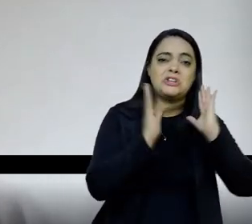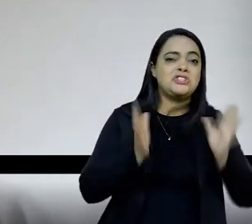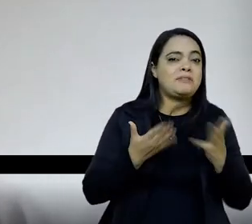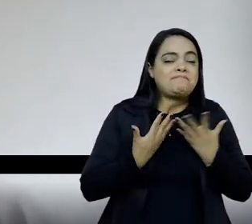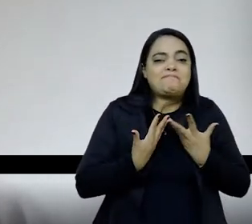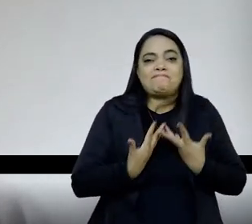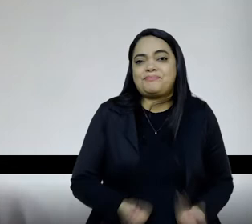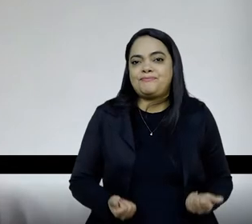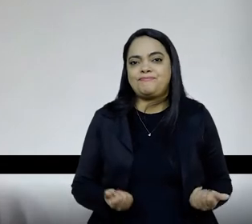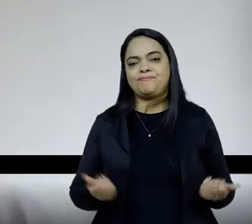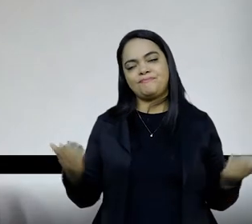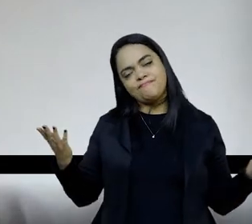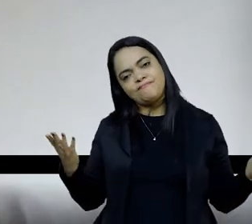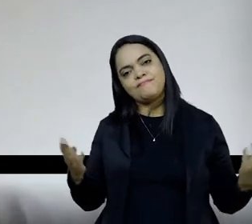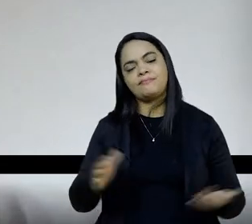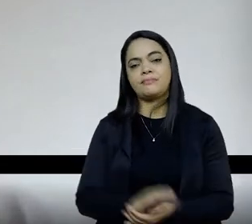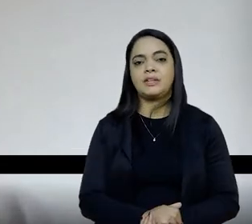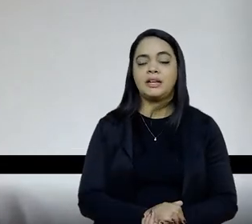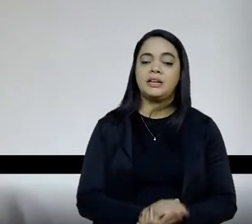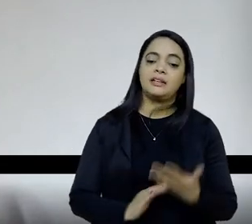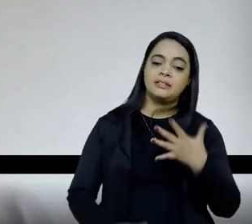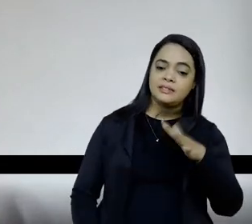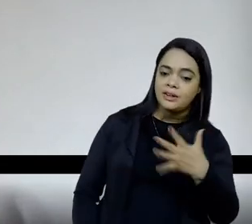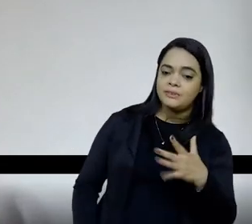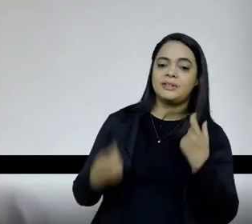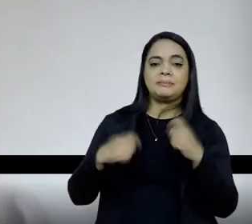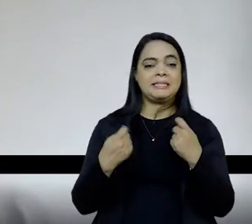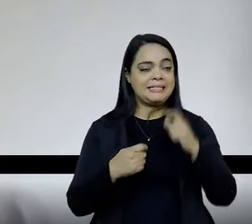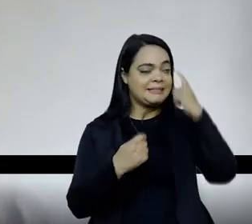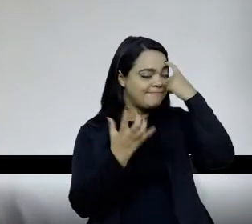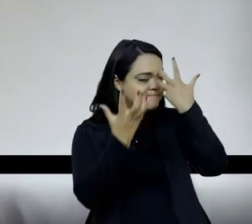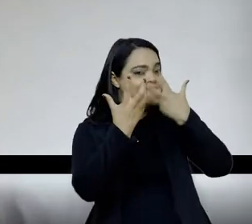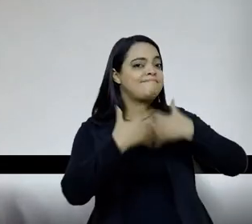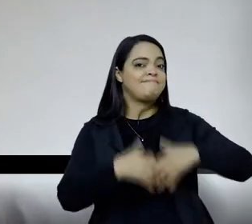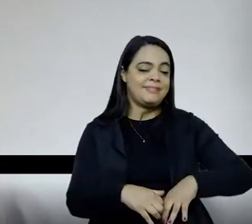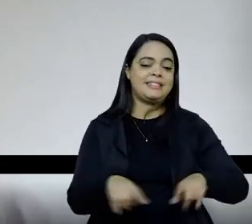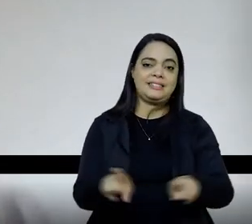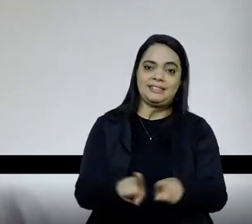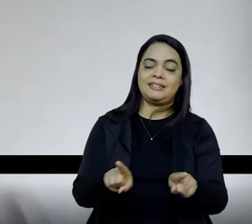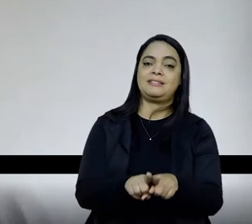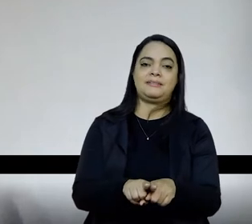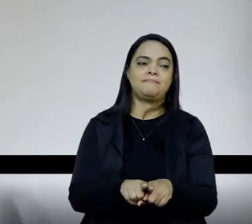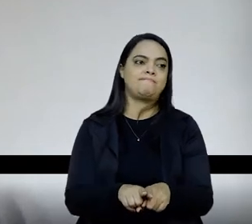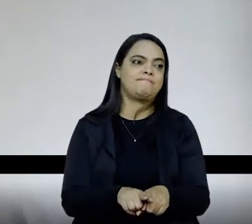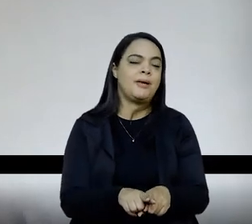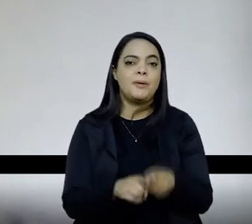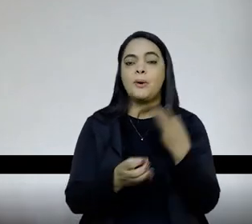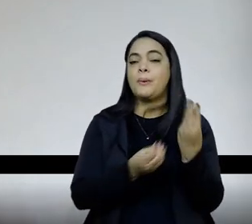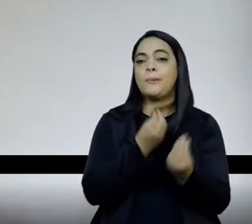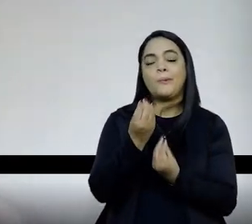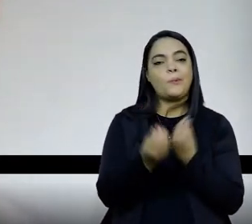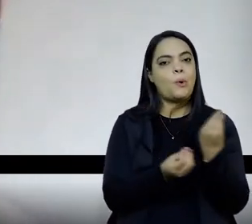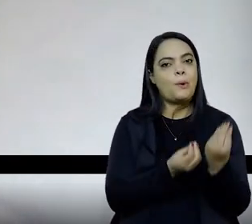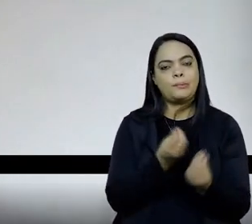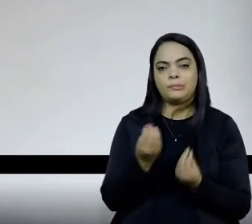né, então, talvez a gente tenha que começar a pensar nisso, assim, também como, como mobilizá-las como